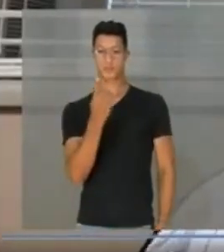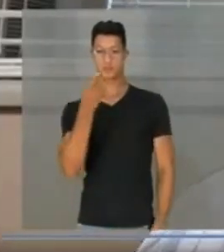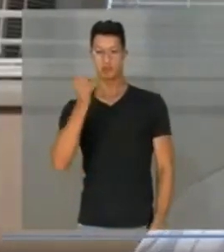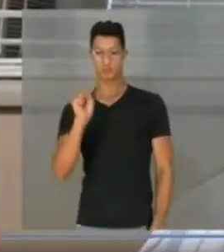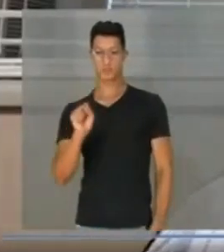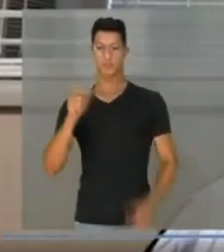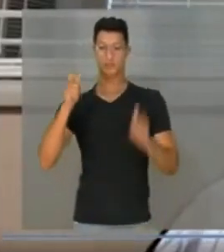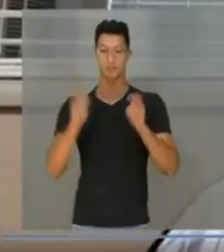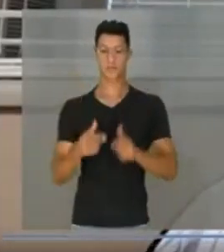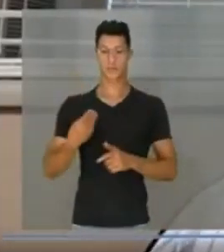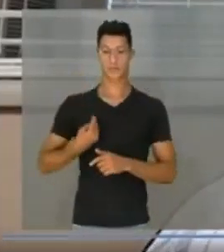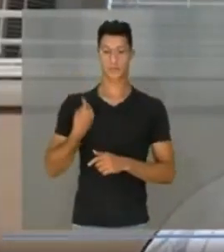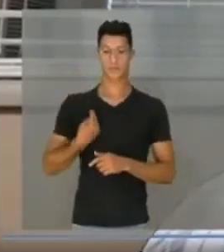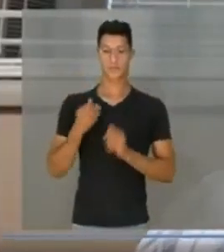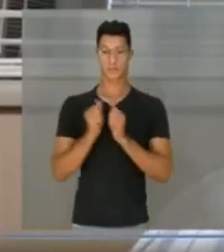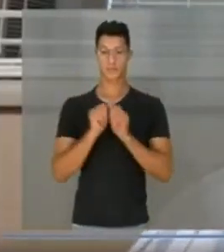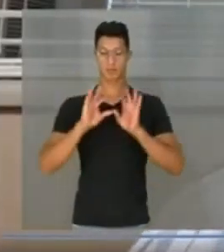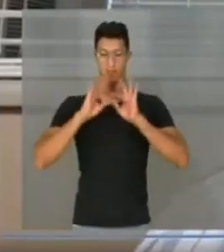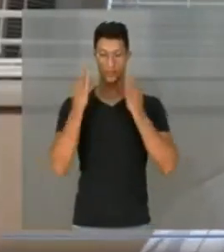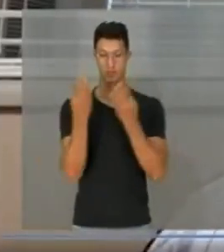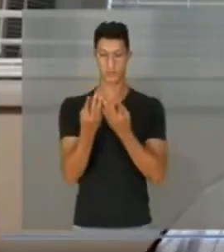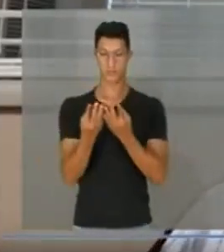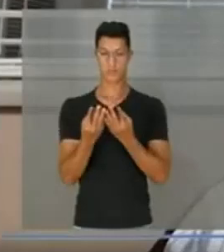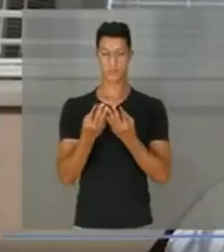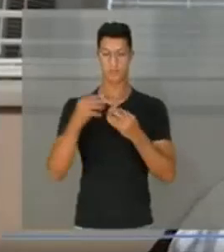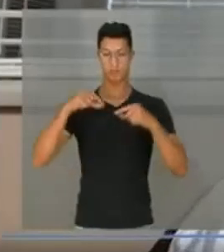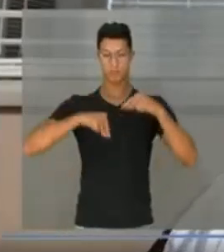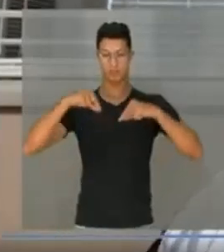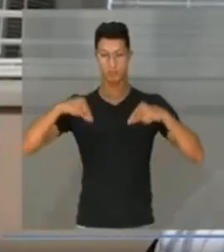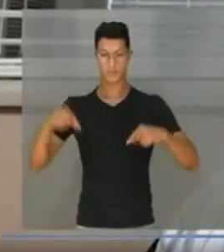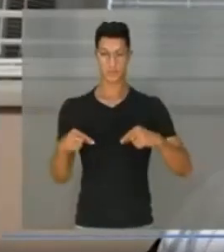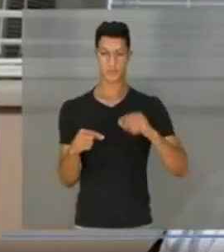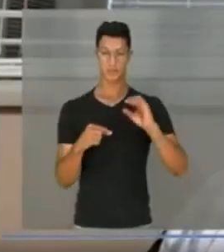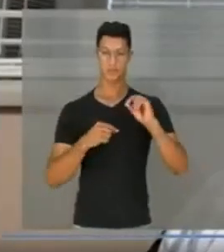onde vivo então com a família aqui na cidade de Oroa, em Ontário.